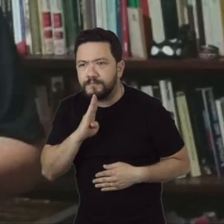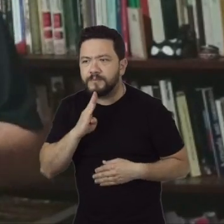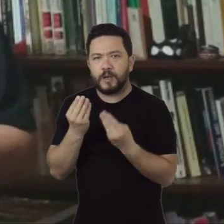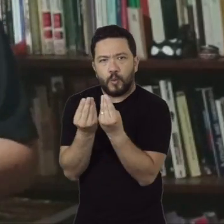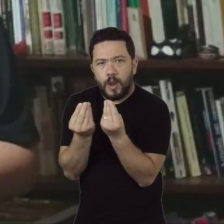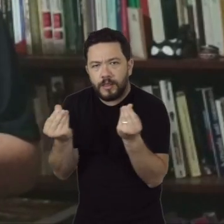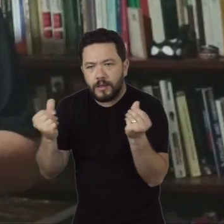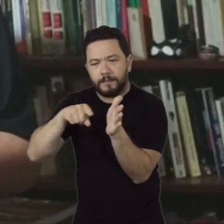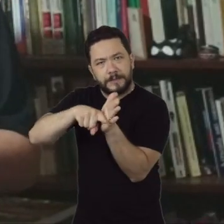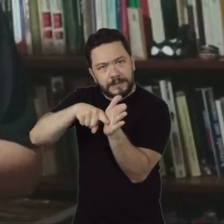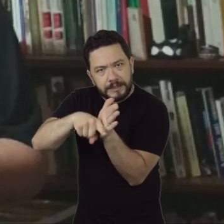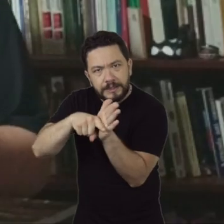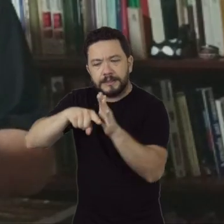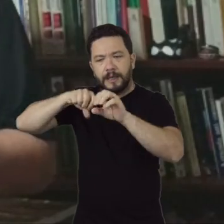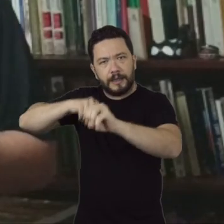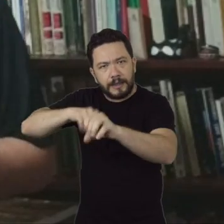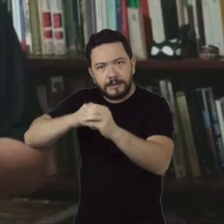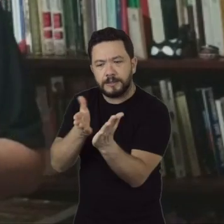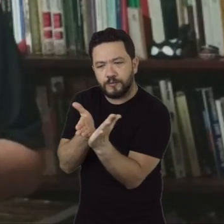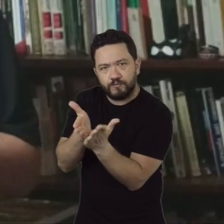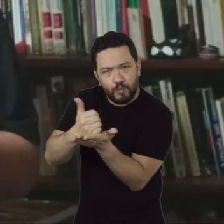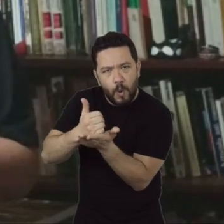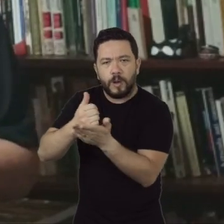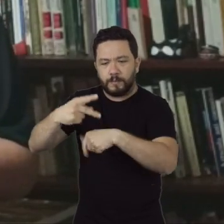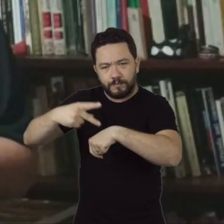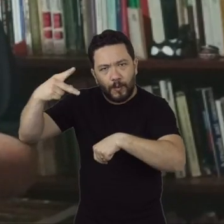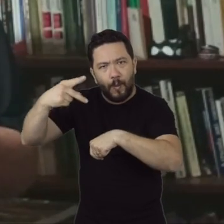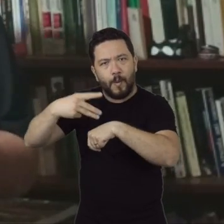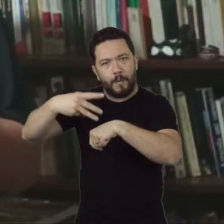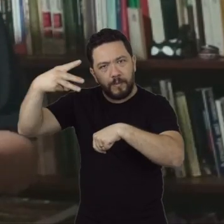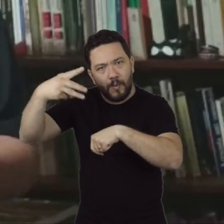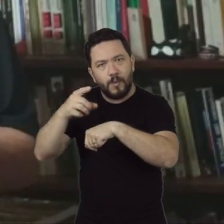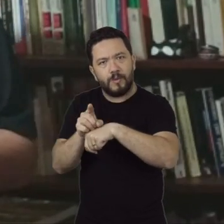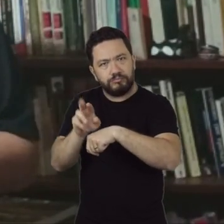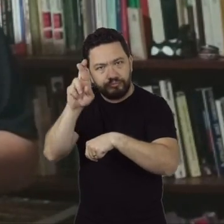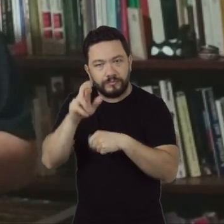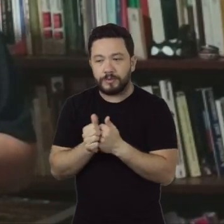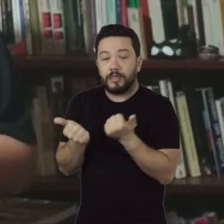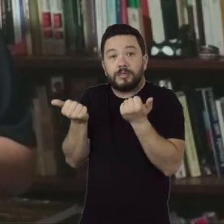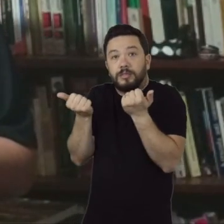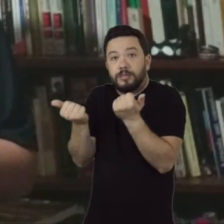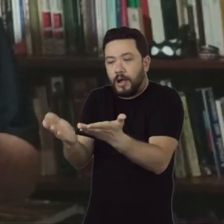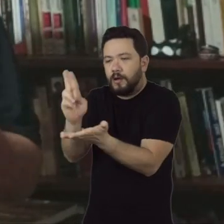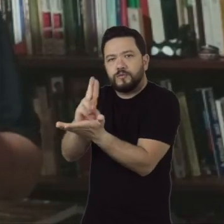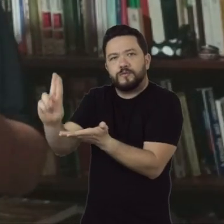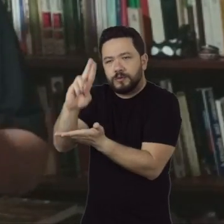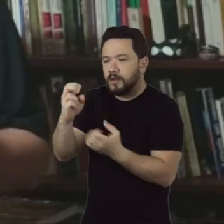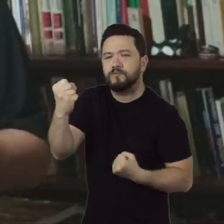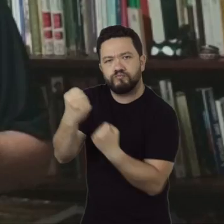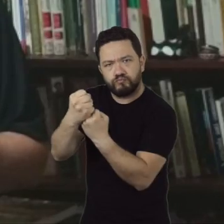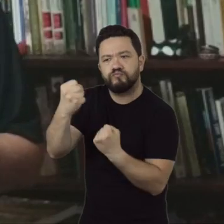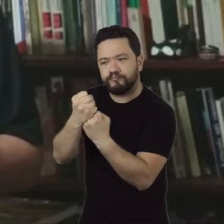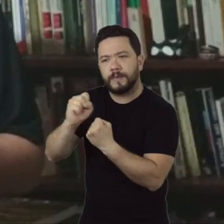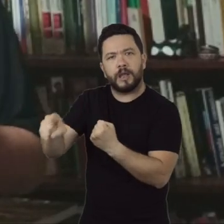ensino, pesquisa, extensão e pós-graduação. Isso significa criar condições adequadas para que as universidades sigam